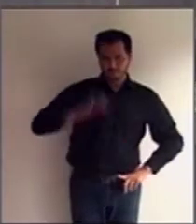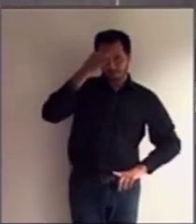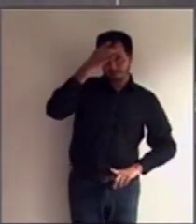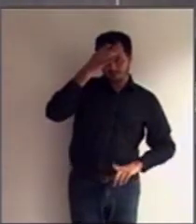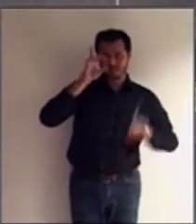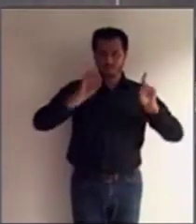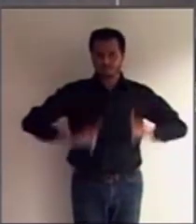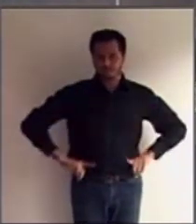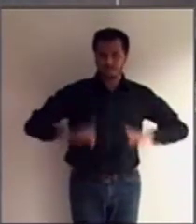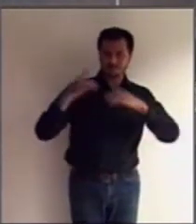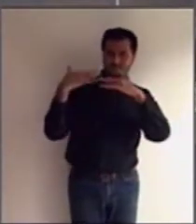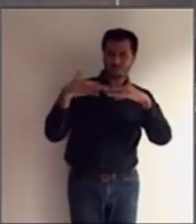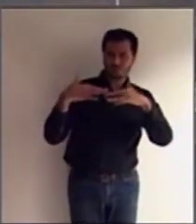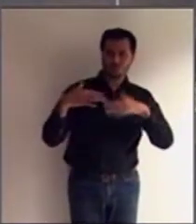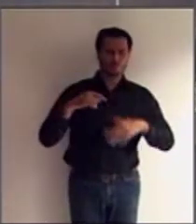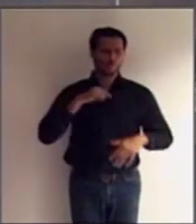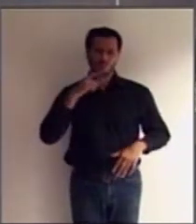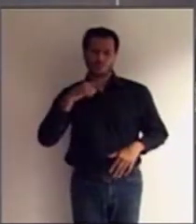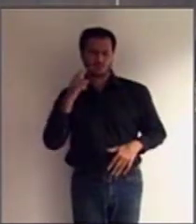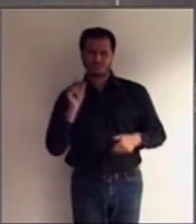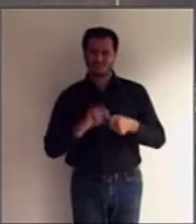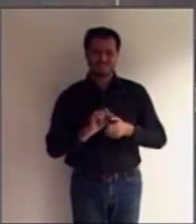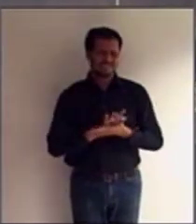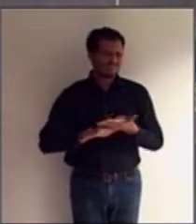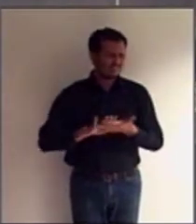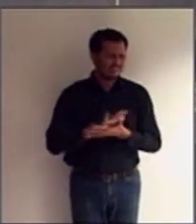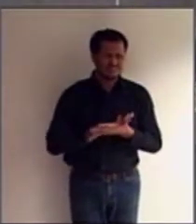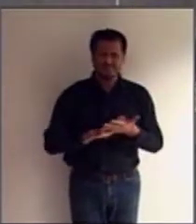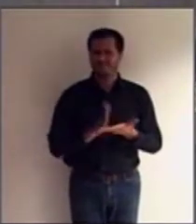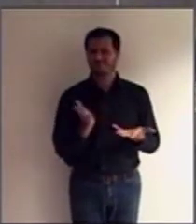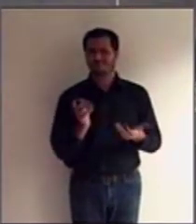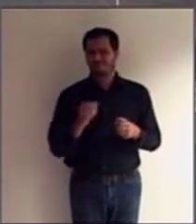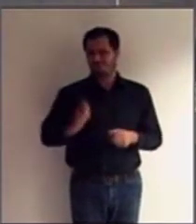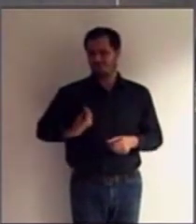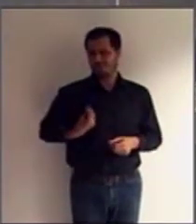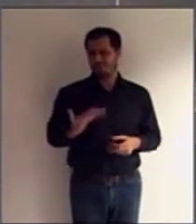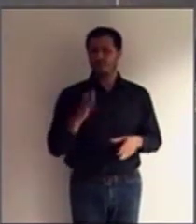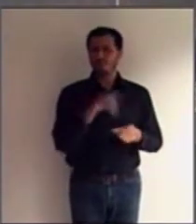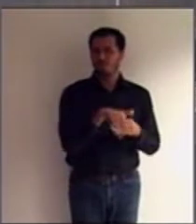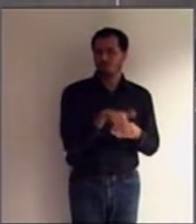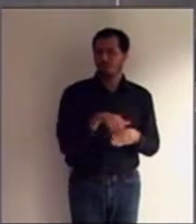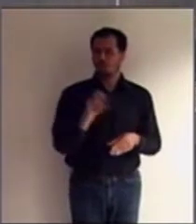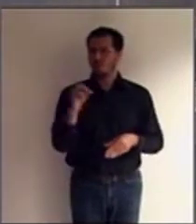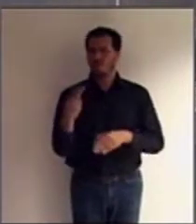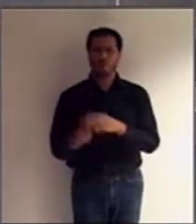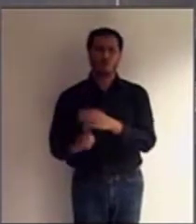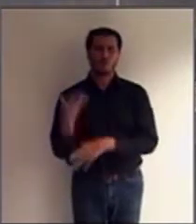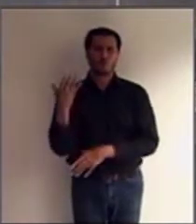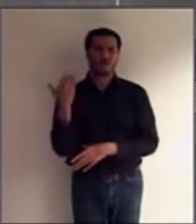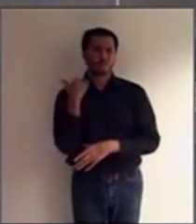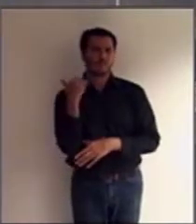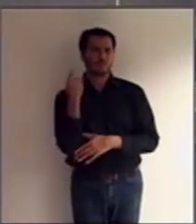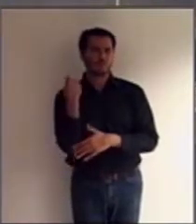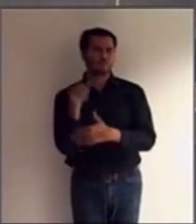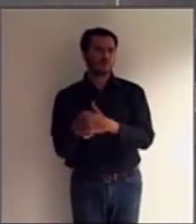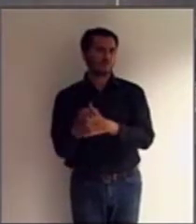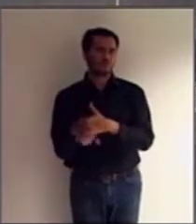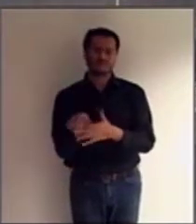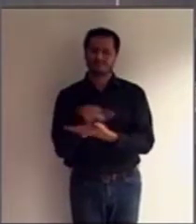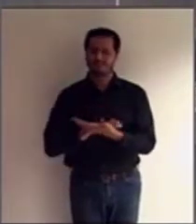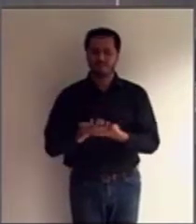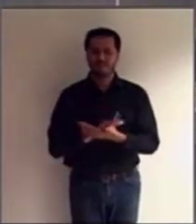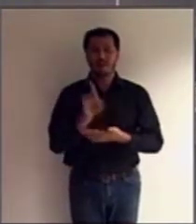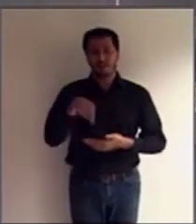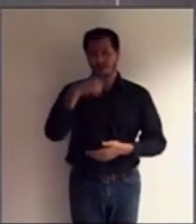praticassem qualquer tipo de ato da vida civil, como votar ou até mesmo abrir uma conta em banco. Era a morte